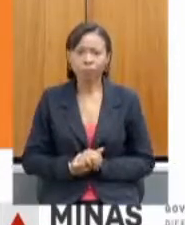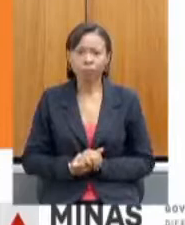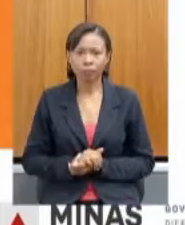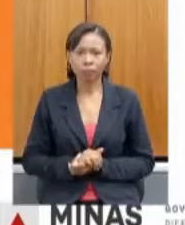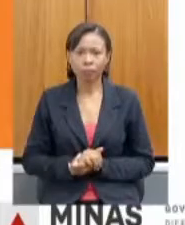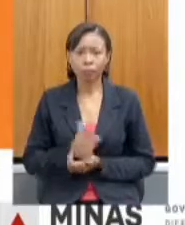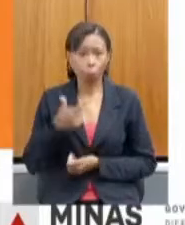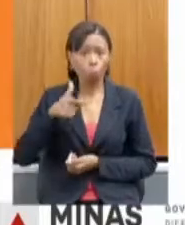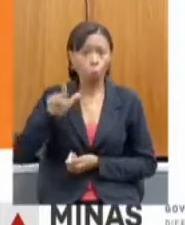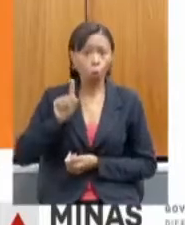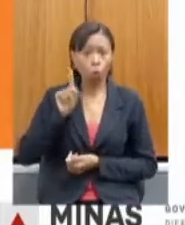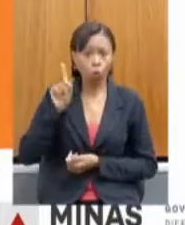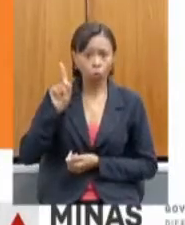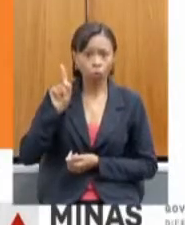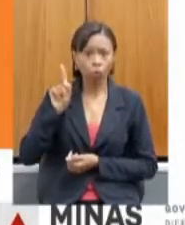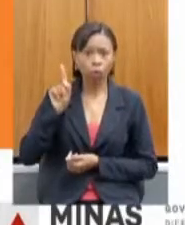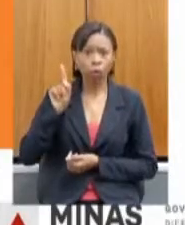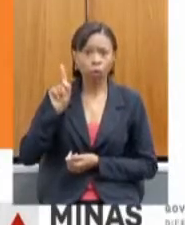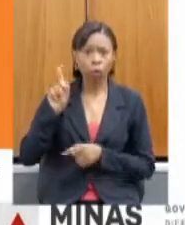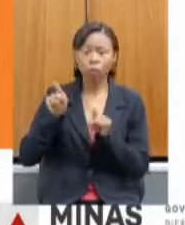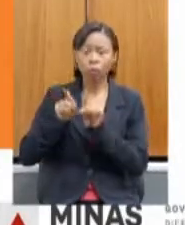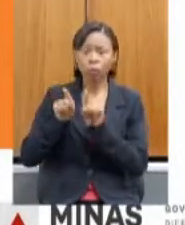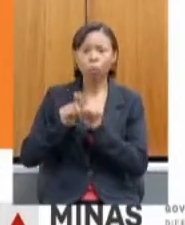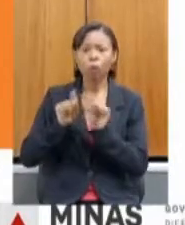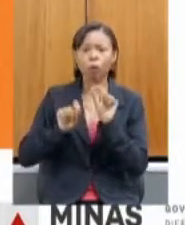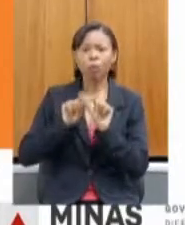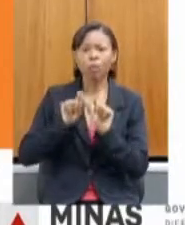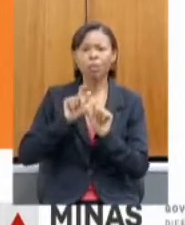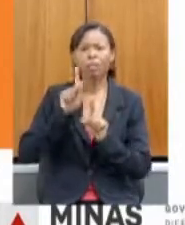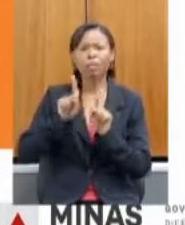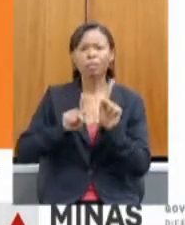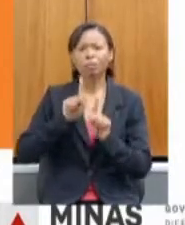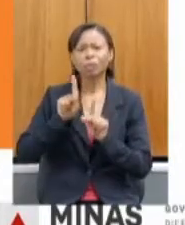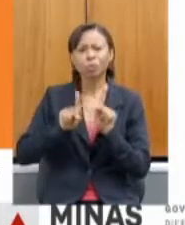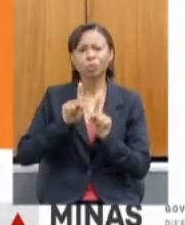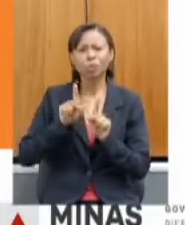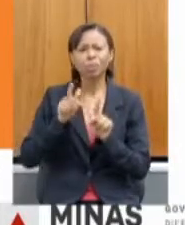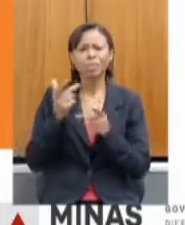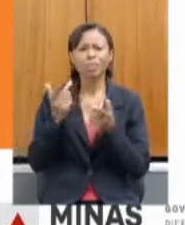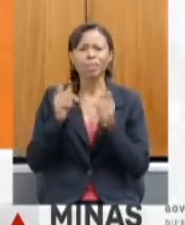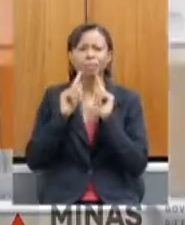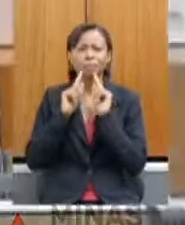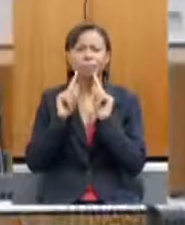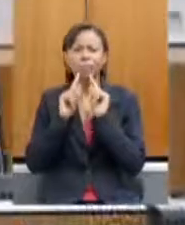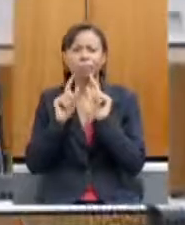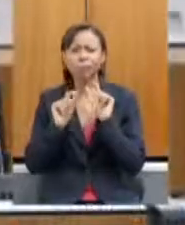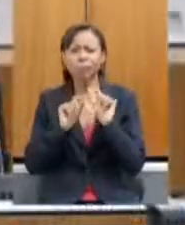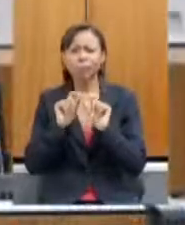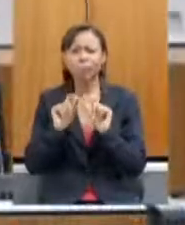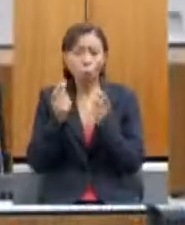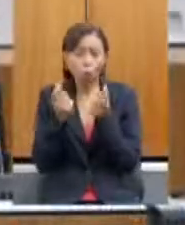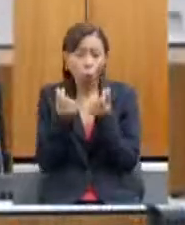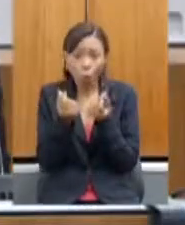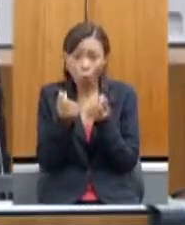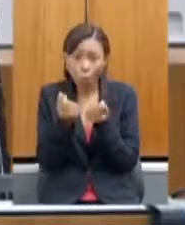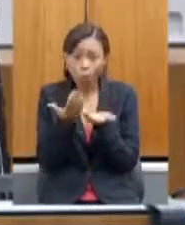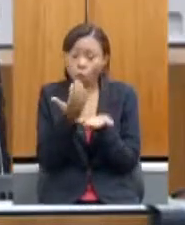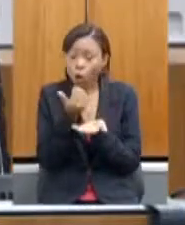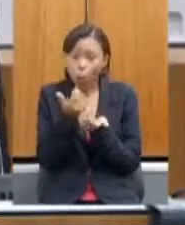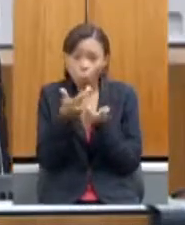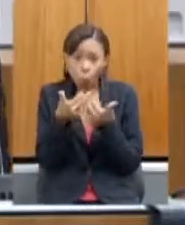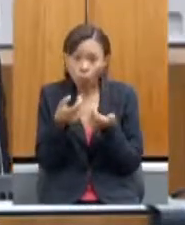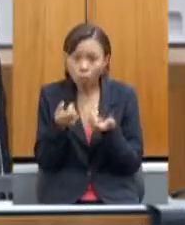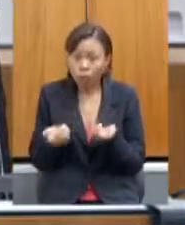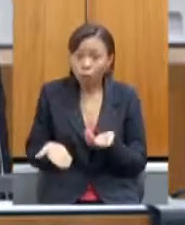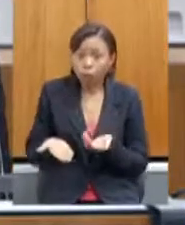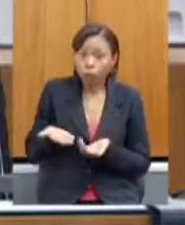Outra queixa que nós temos tido em relação às pessoas que estão reclamando que o preço dos alimentos subiram realmente. Vocês podem observar